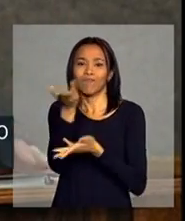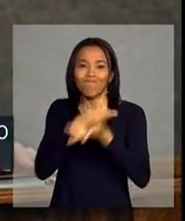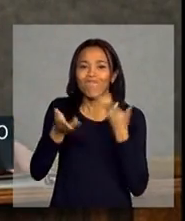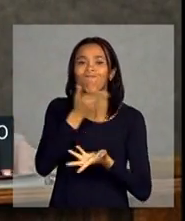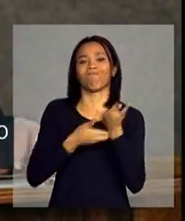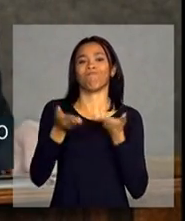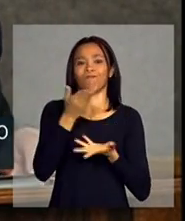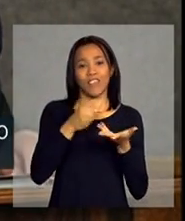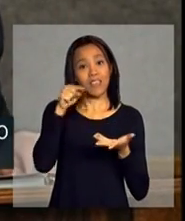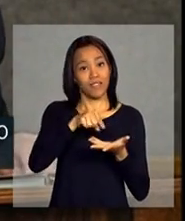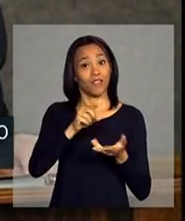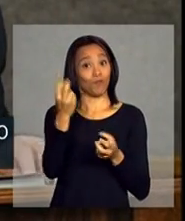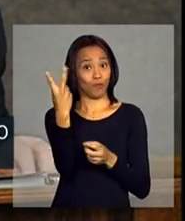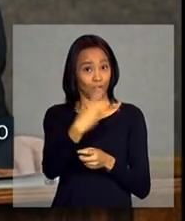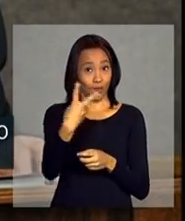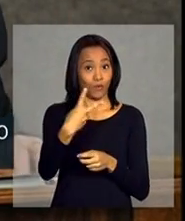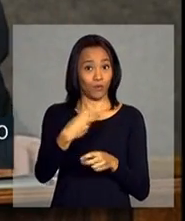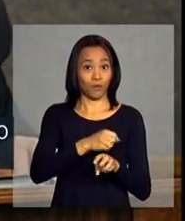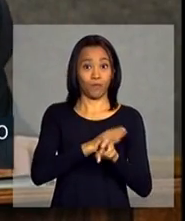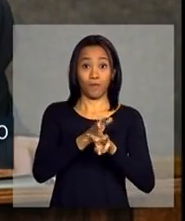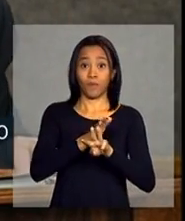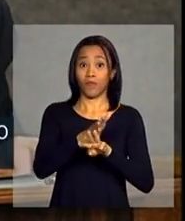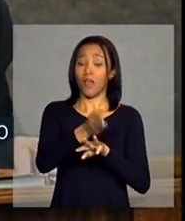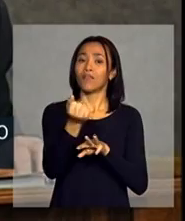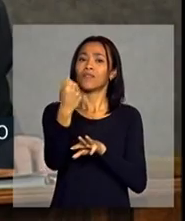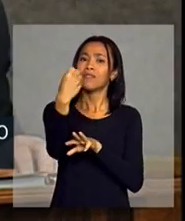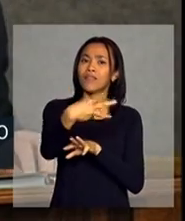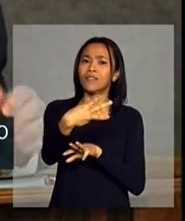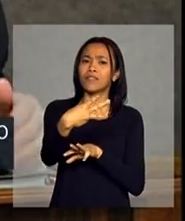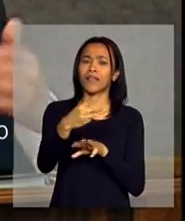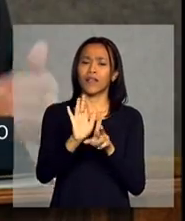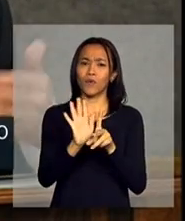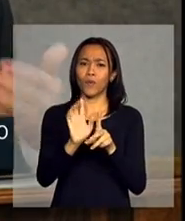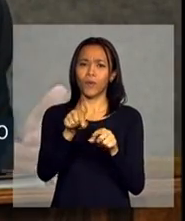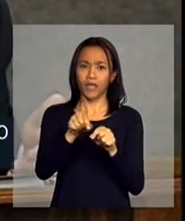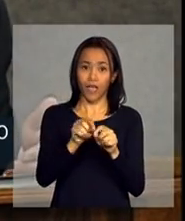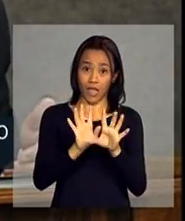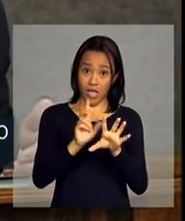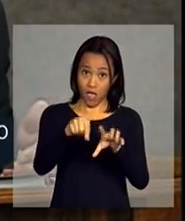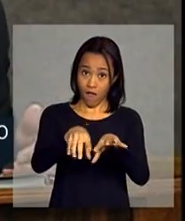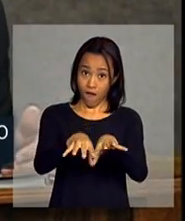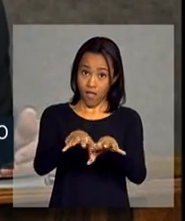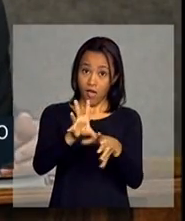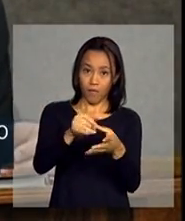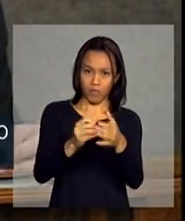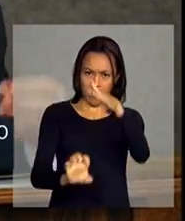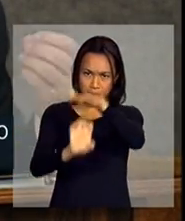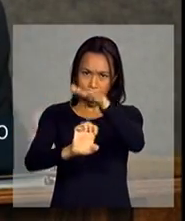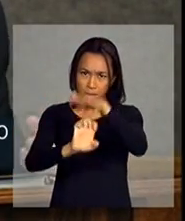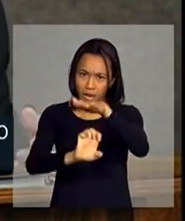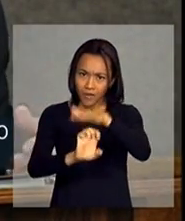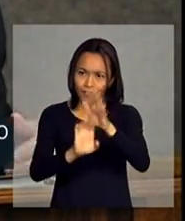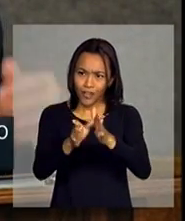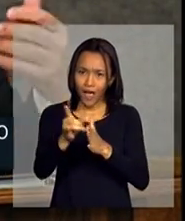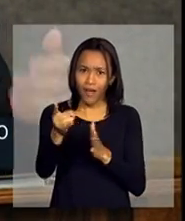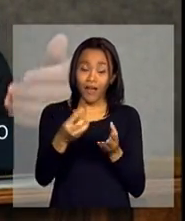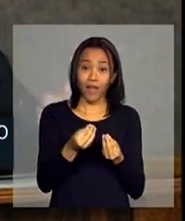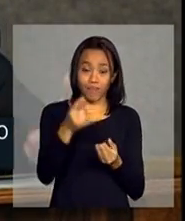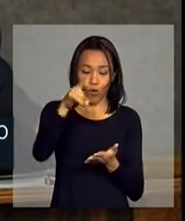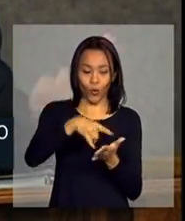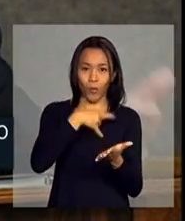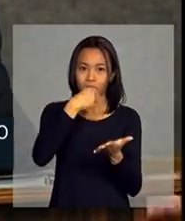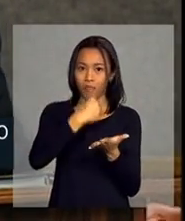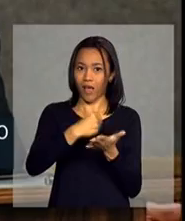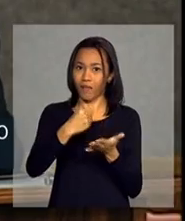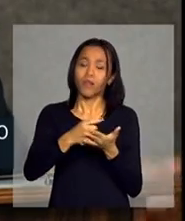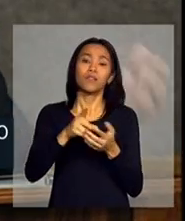esse é o segundo eixo e, finalmente, o eixo da inserção social, que é da formalização. E esse da formalização é a questão